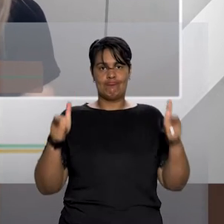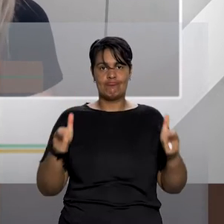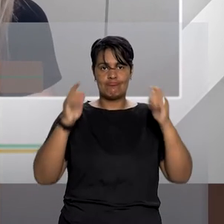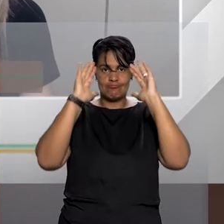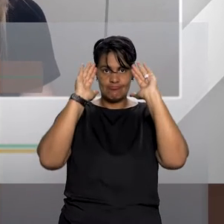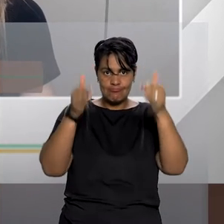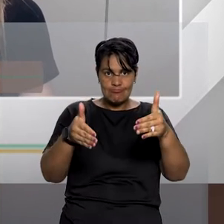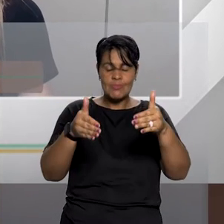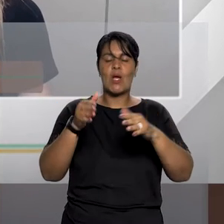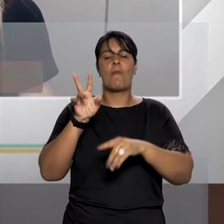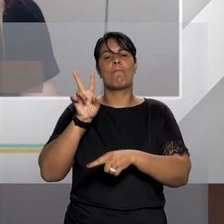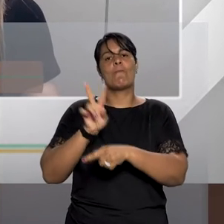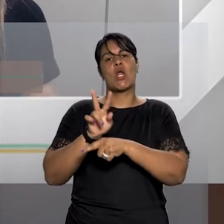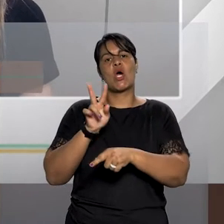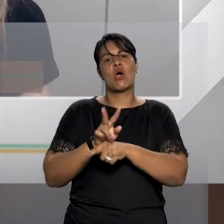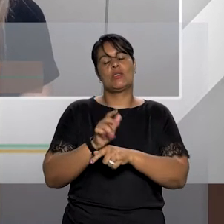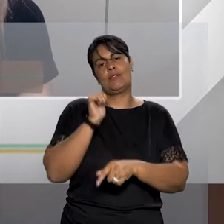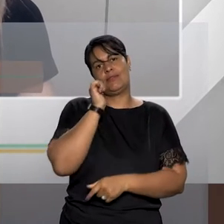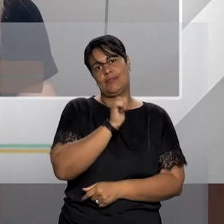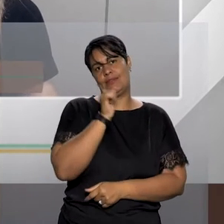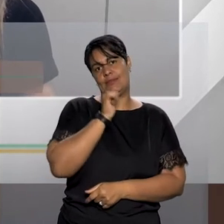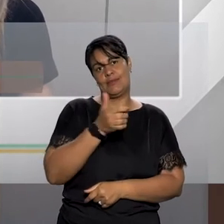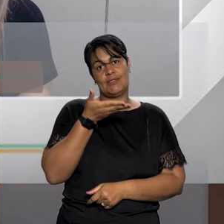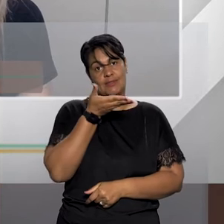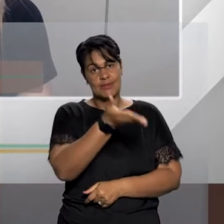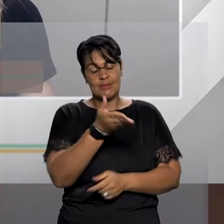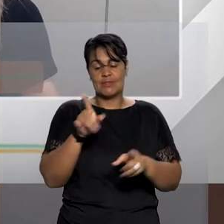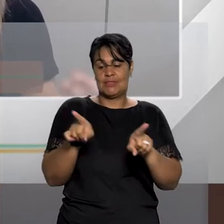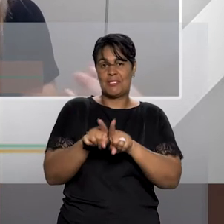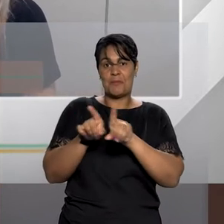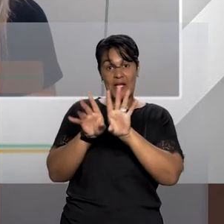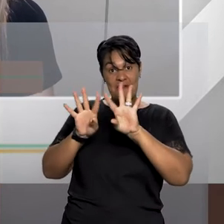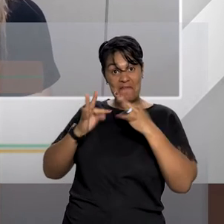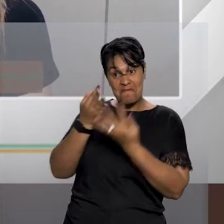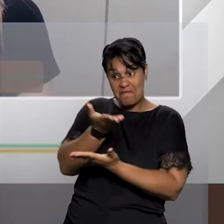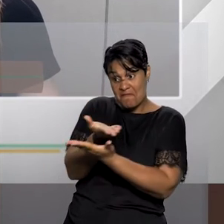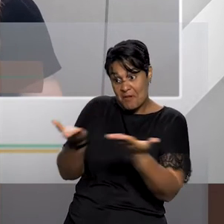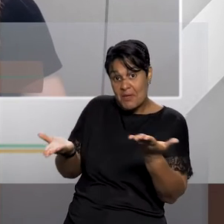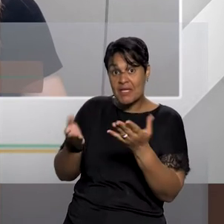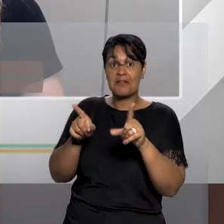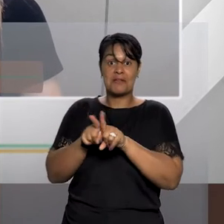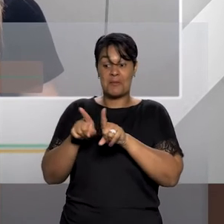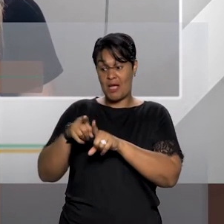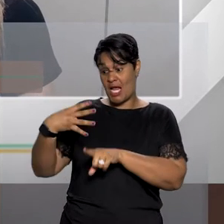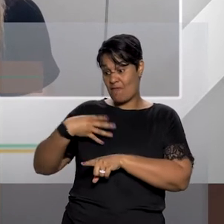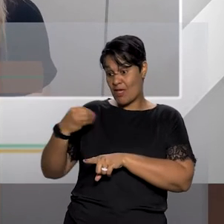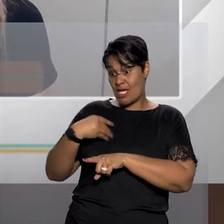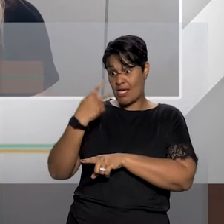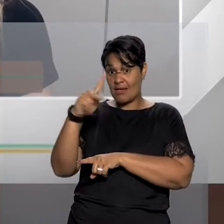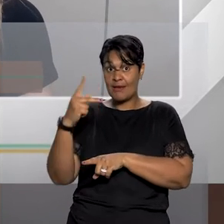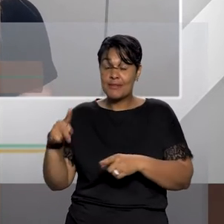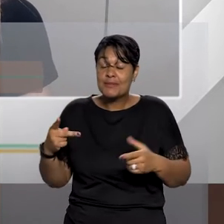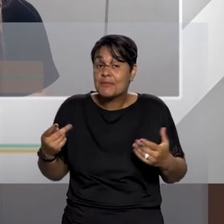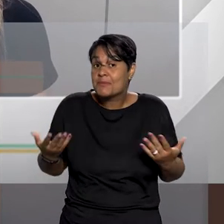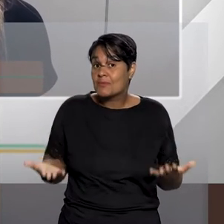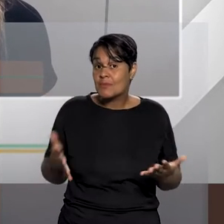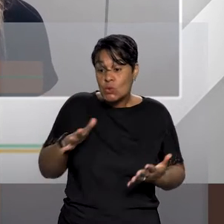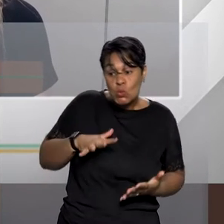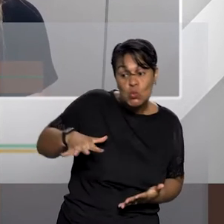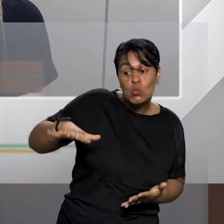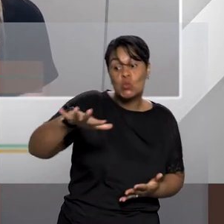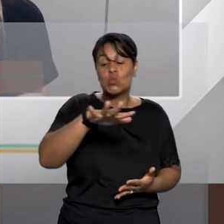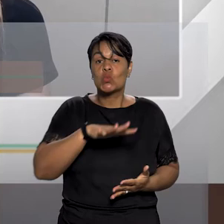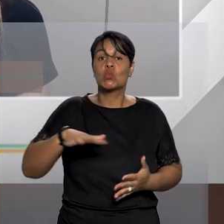proteção à mulher, aos seus familiares, aos seus filhos, enfim, a todo círculo de